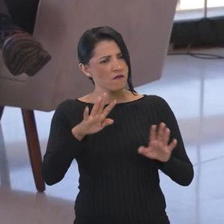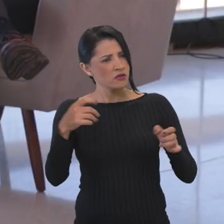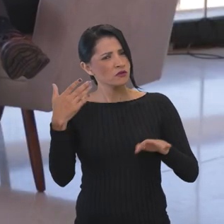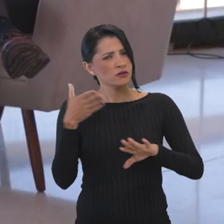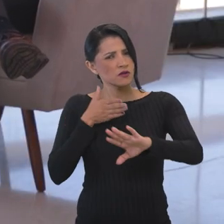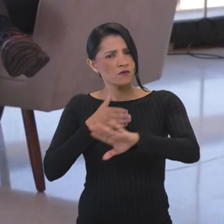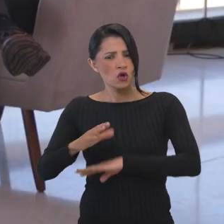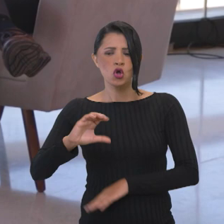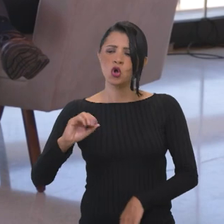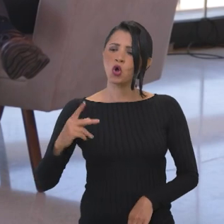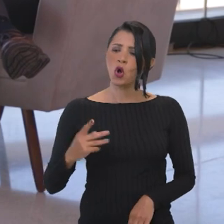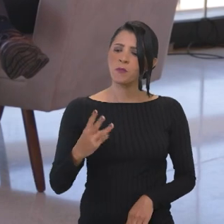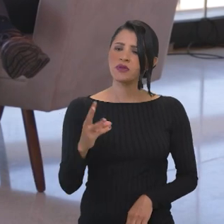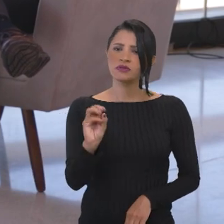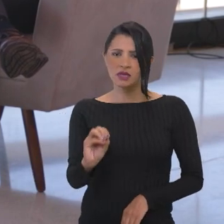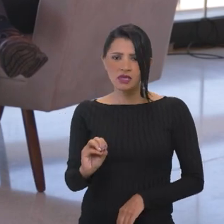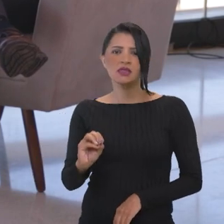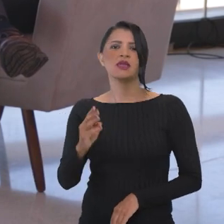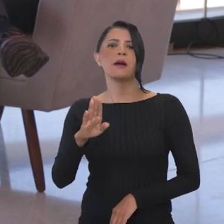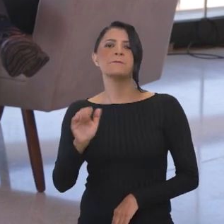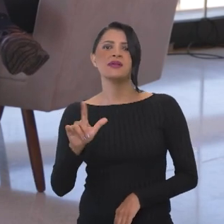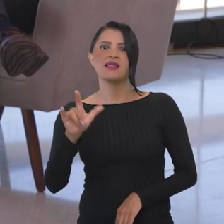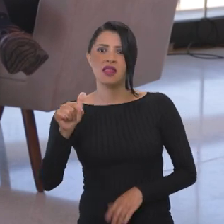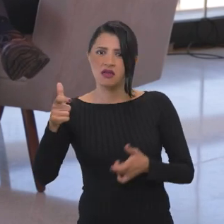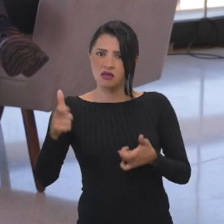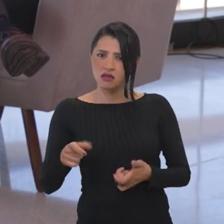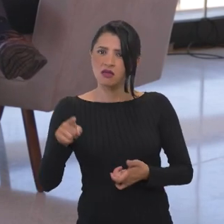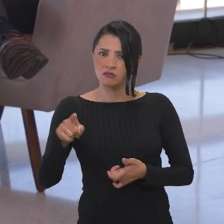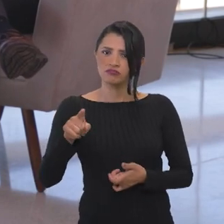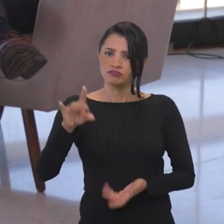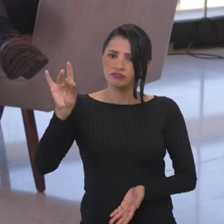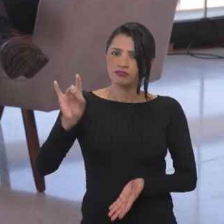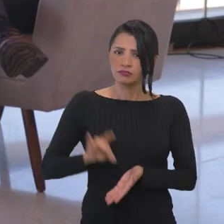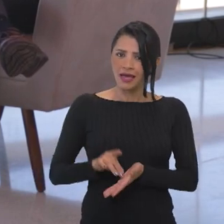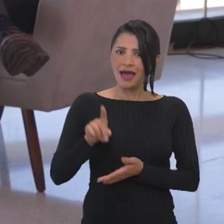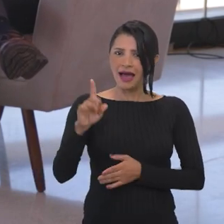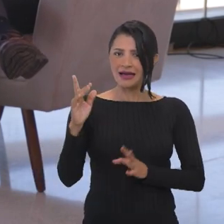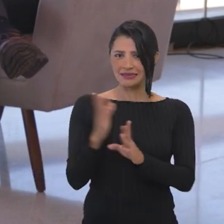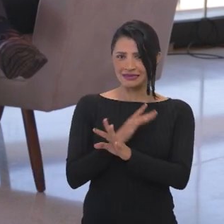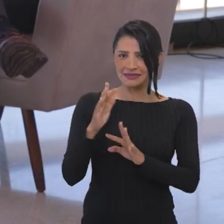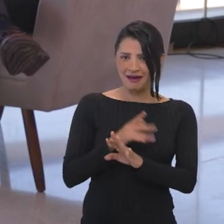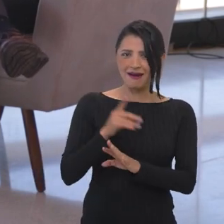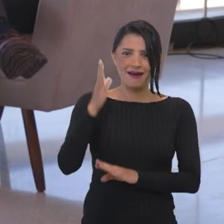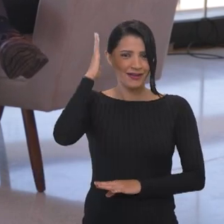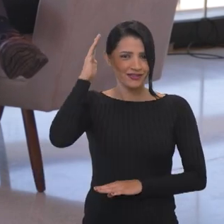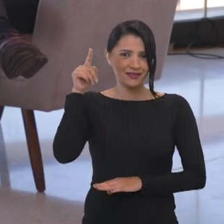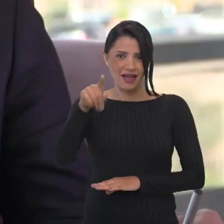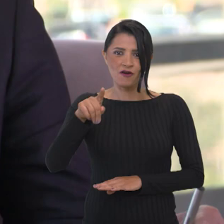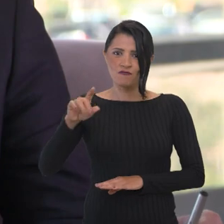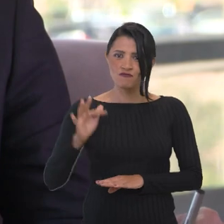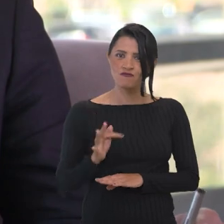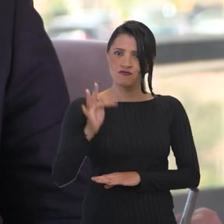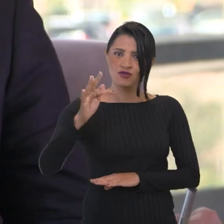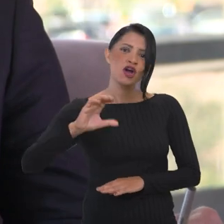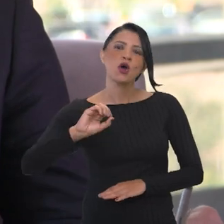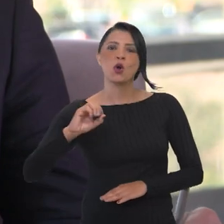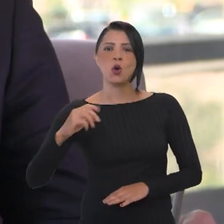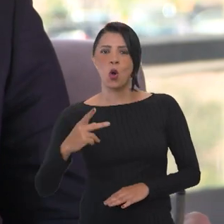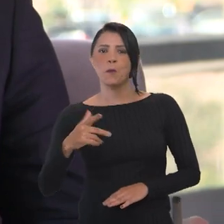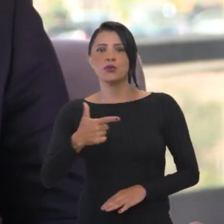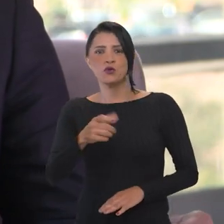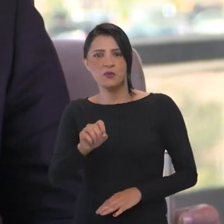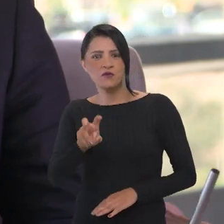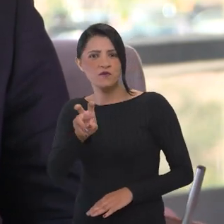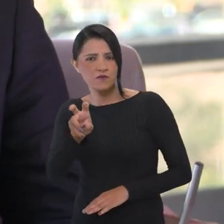senhora participou, a COP30, em Belém, onde foi oficializada a cidade de Belém como a futura COP em 2025